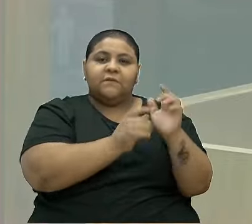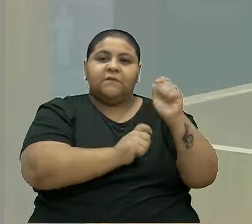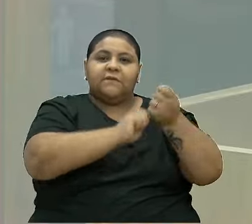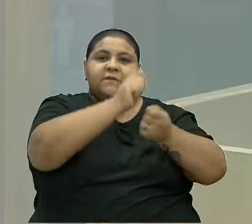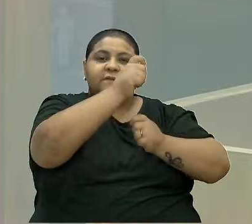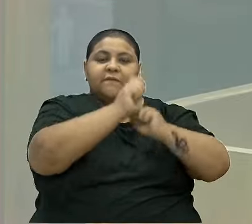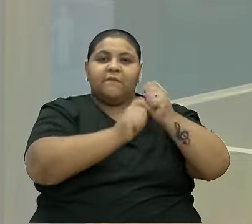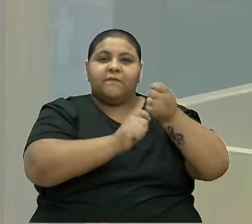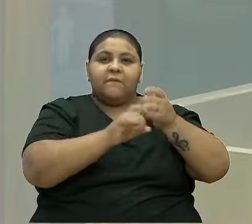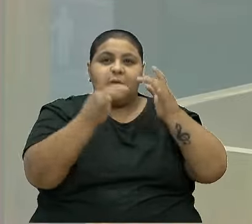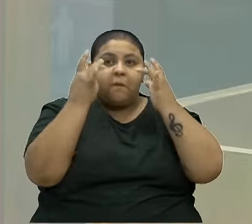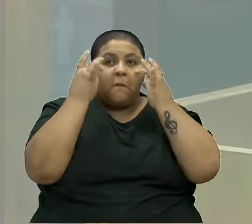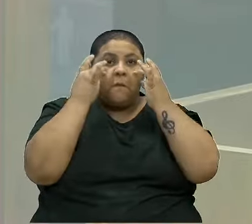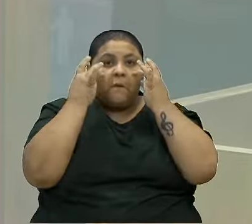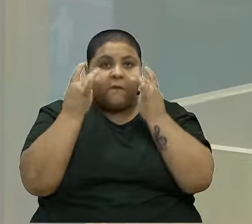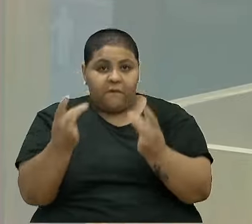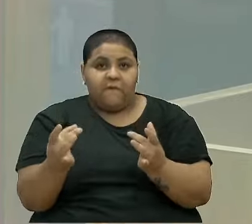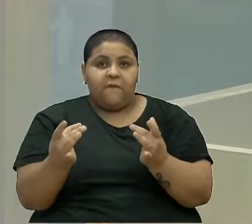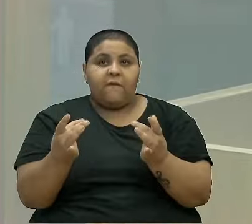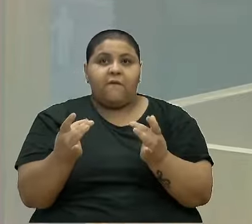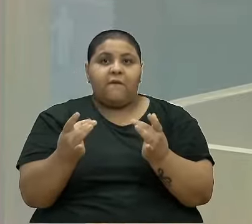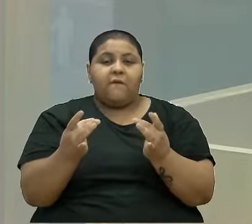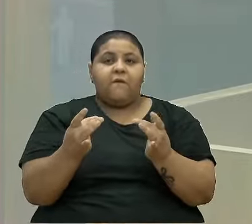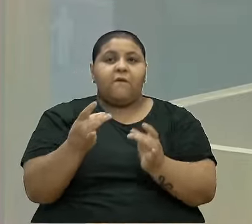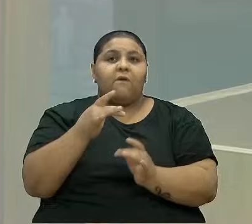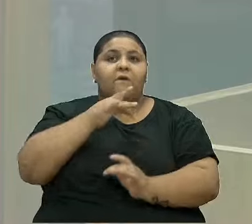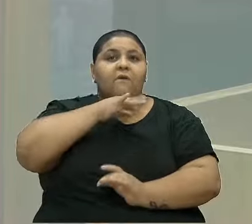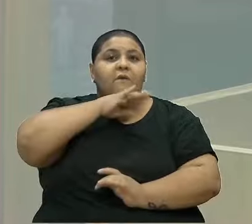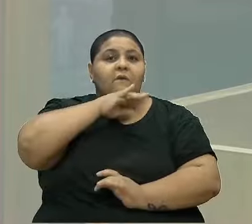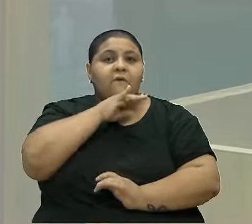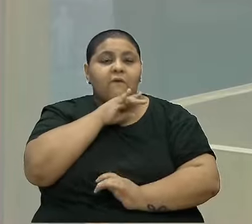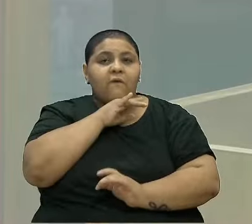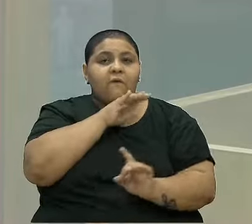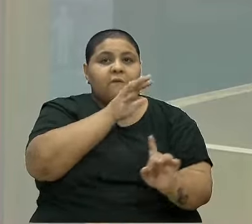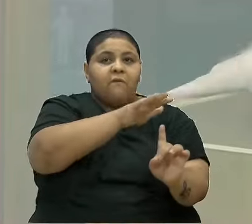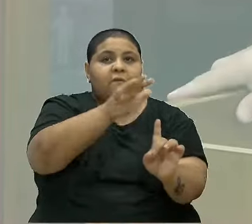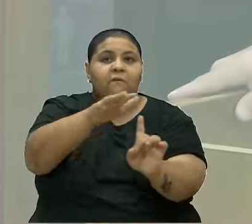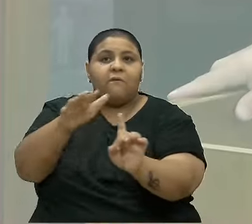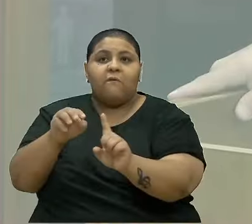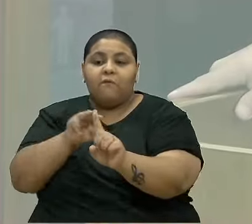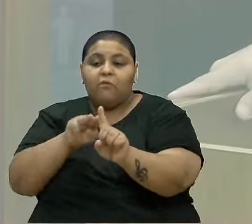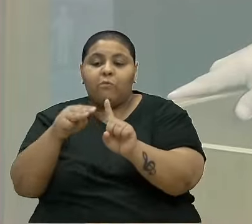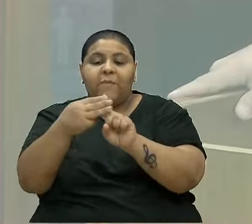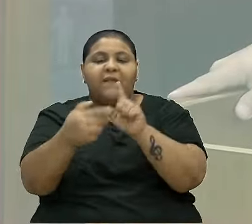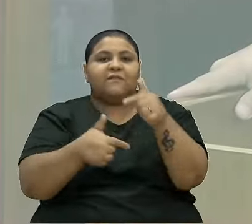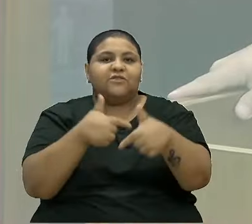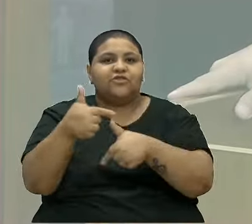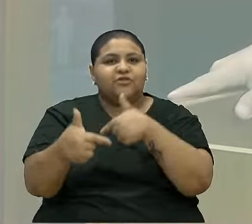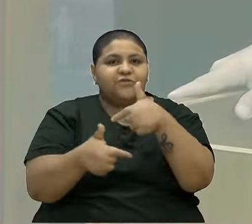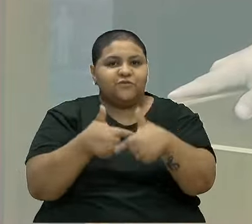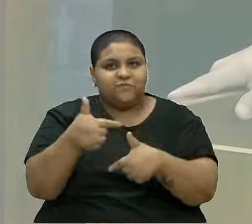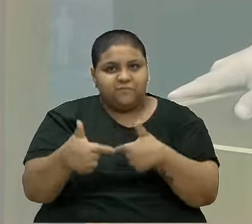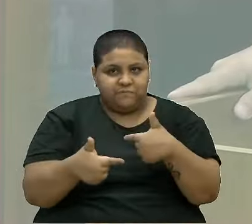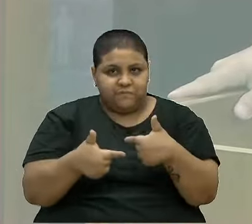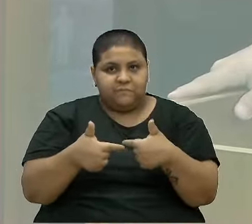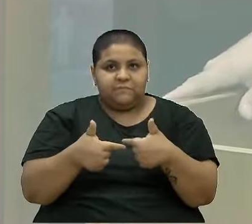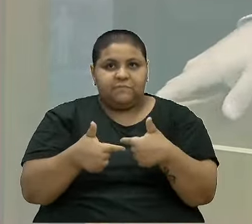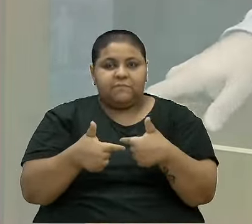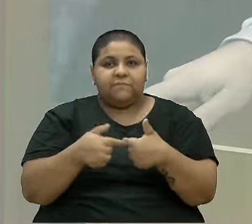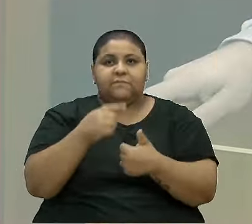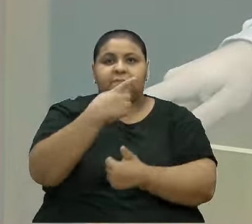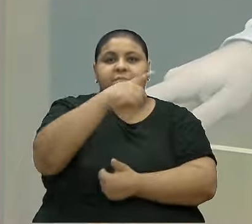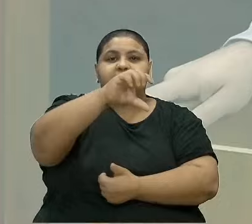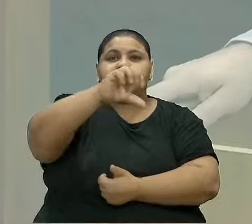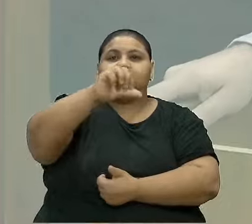alertam para os malefícios e efeitos no mercado de trabalho. Uma parte, vereador. 1940.